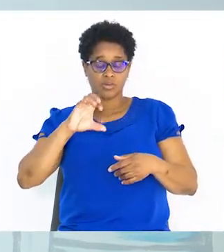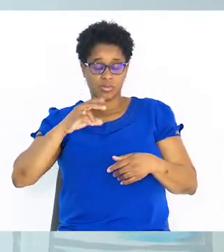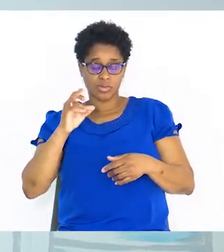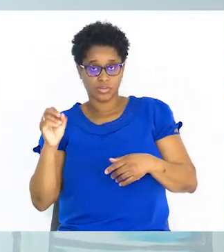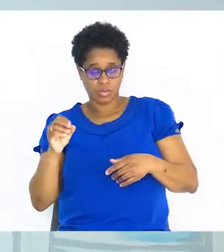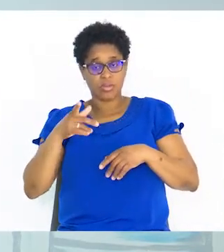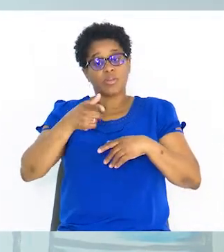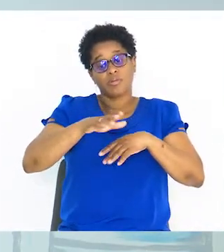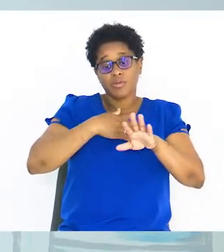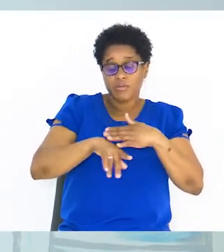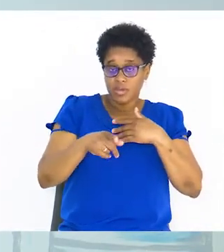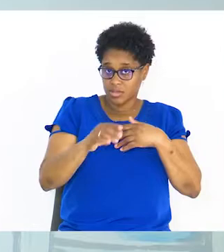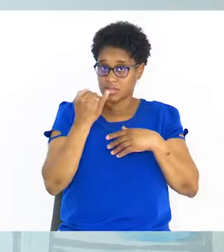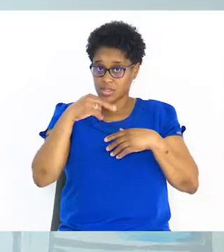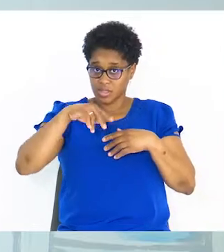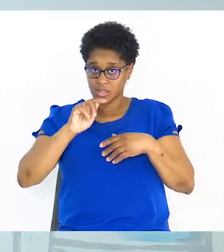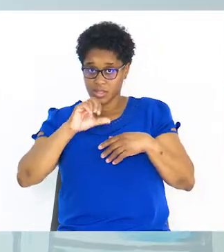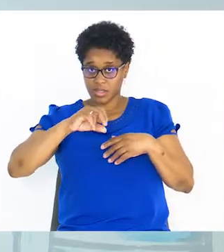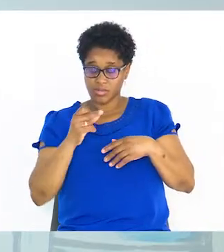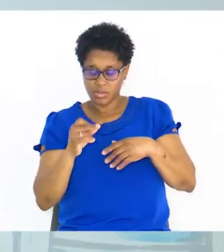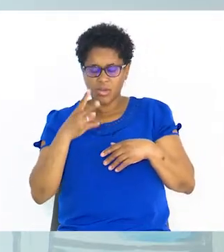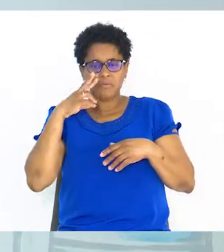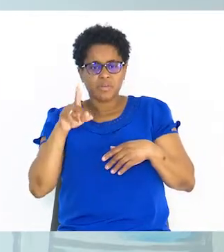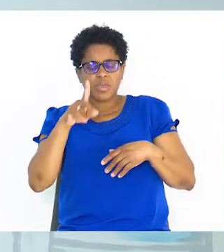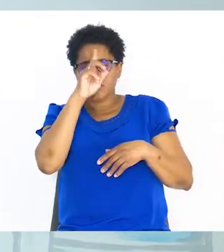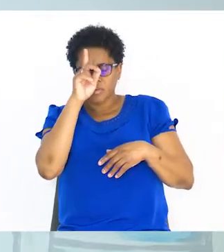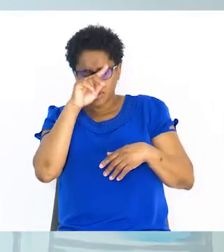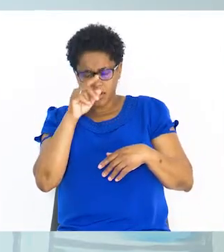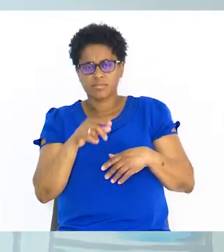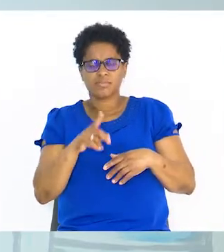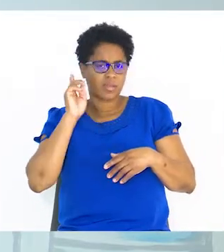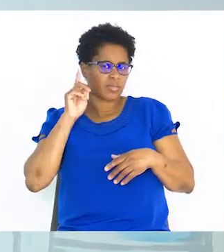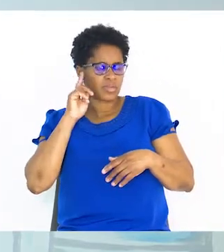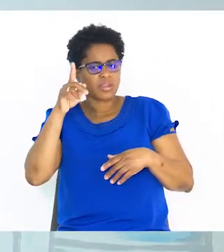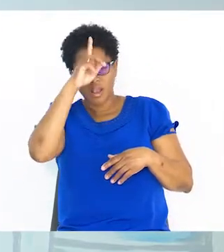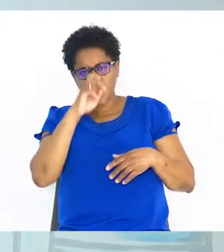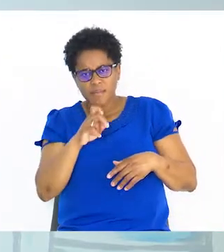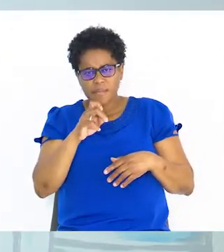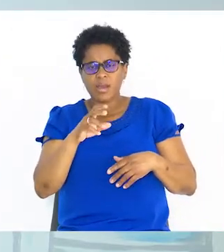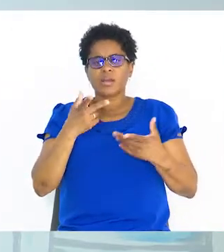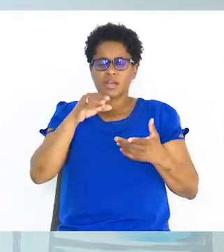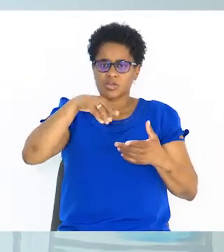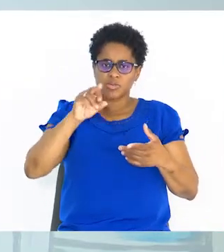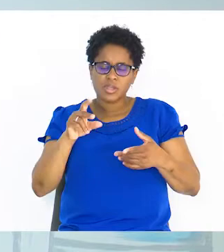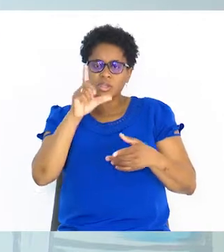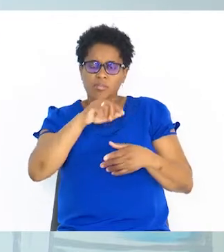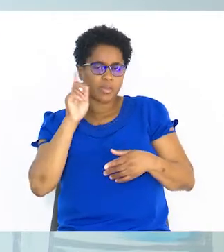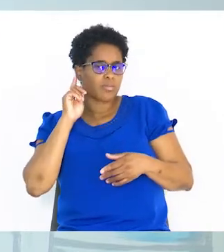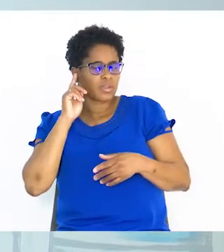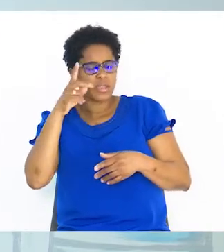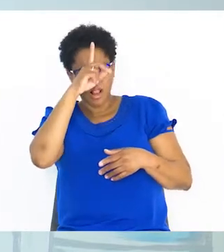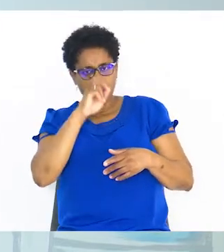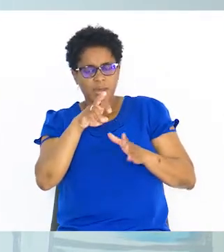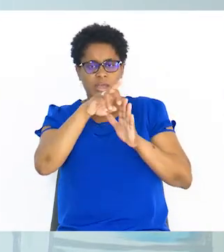para resolver inequações, vimos que é importante recordar as propriedades e também é importante recordar